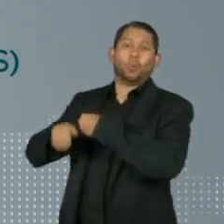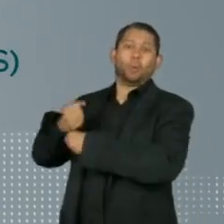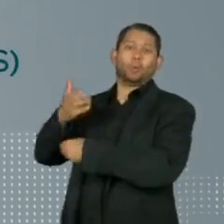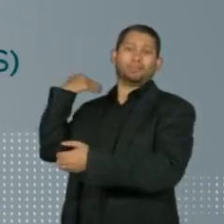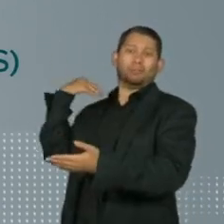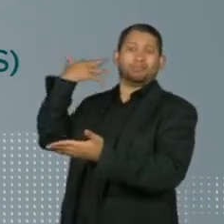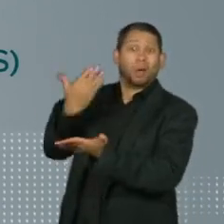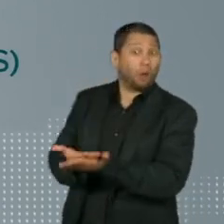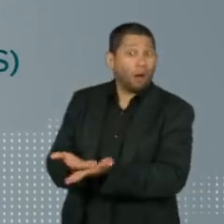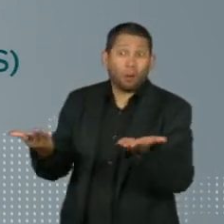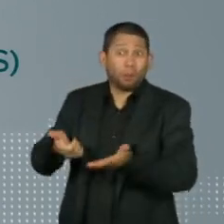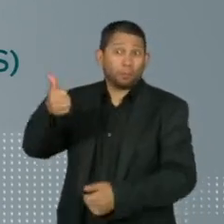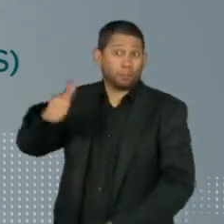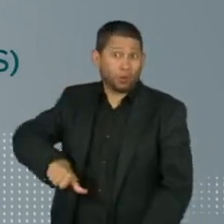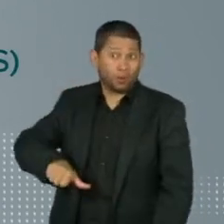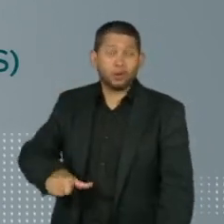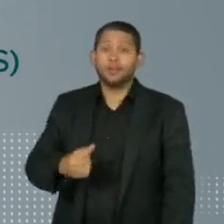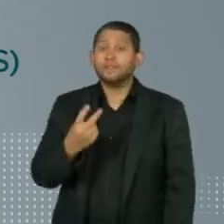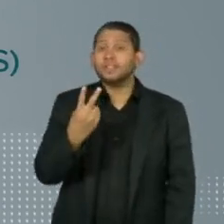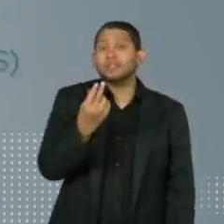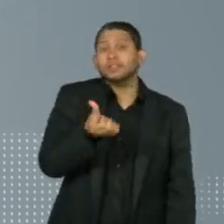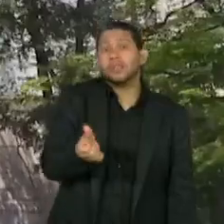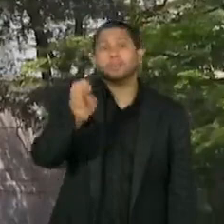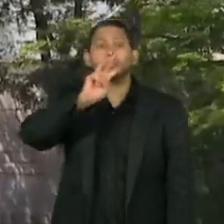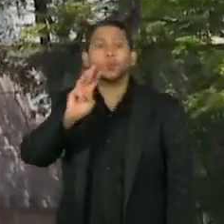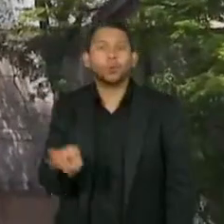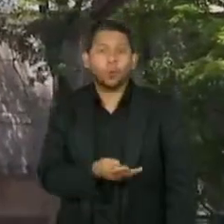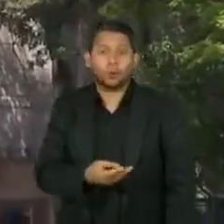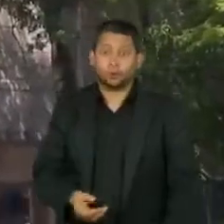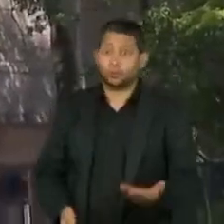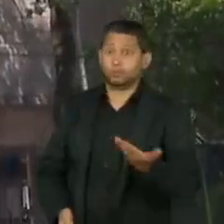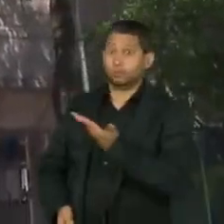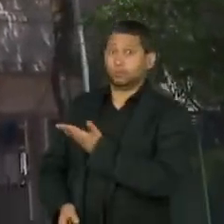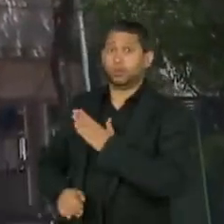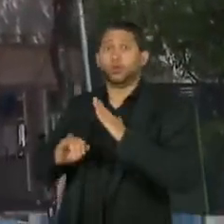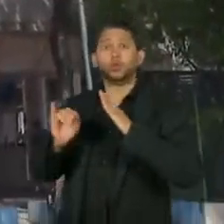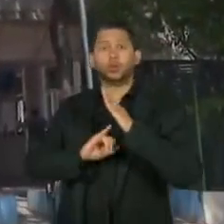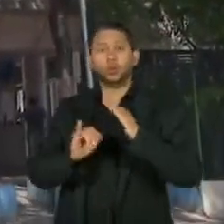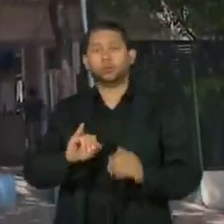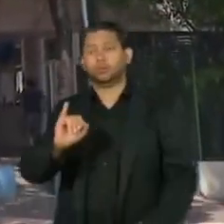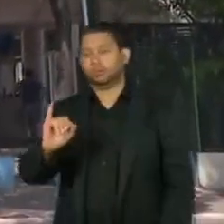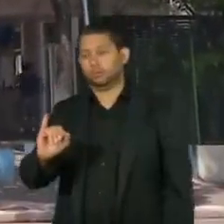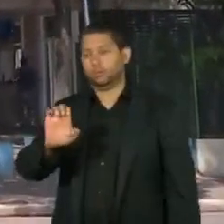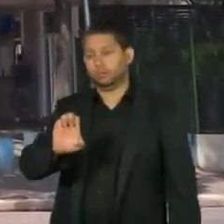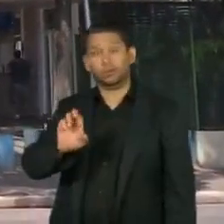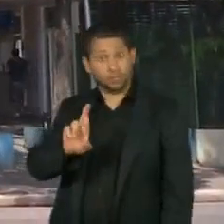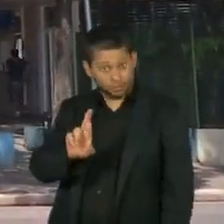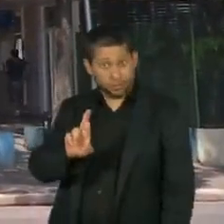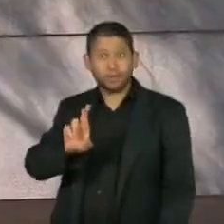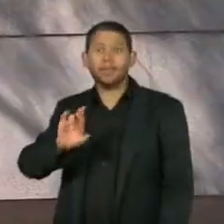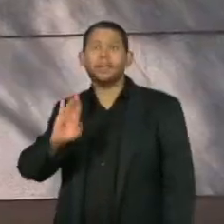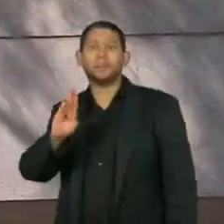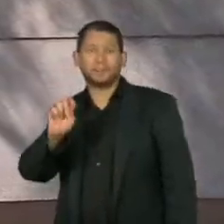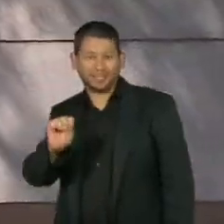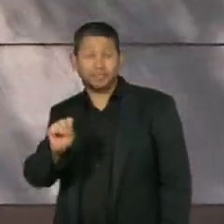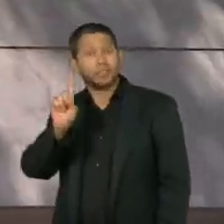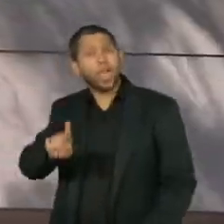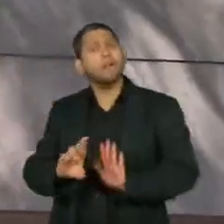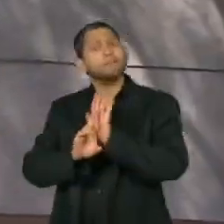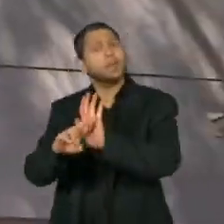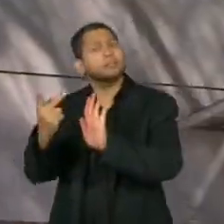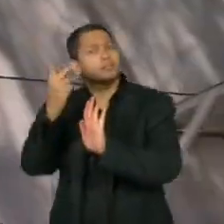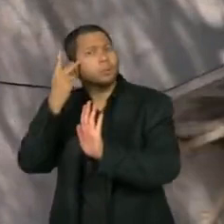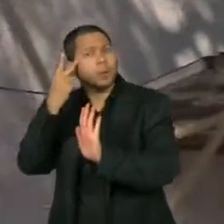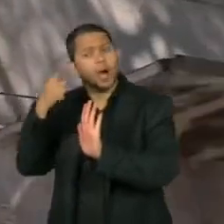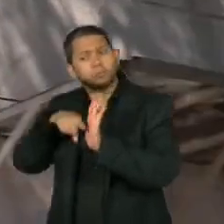casos se aproxima de 26 milhões e 800 mil. Segundo o Instituto Emílio Ribas, centro de referência em São Paulo, as vítimas estão